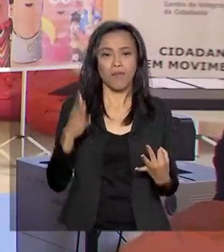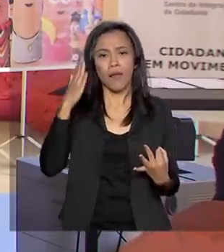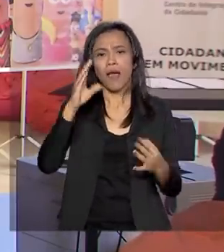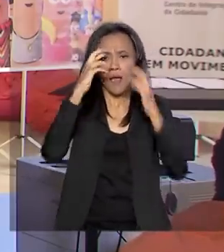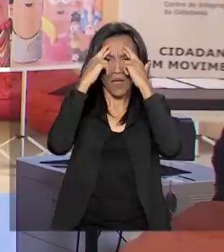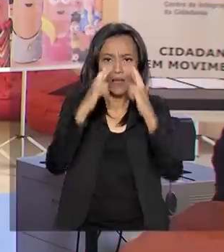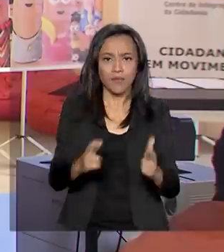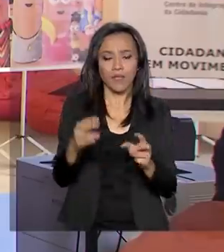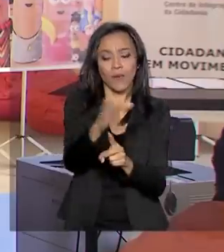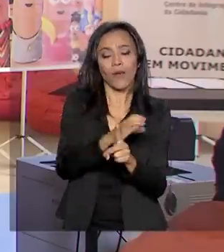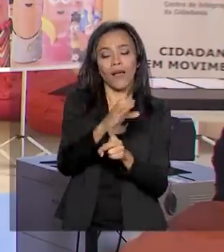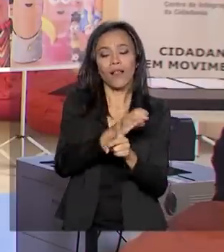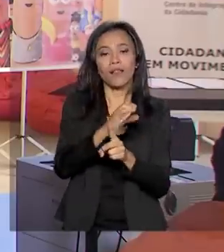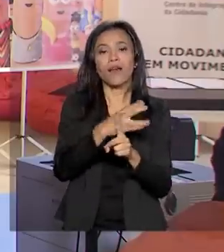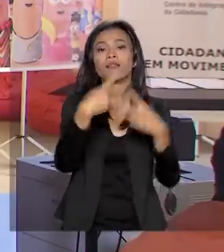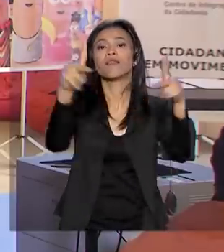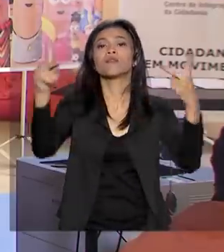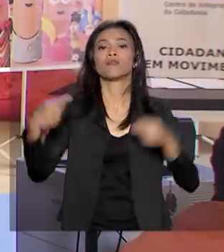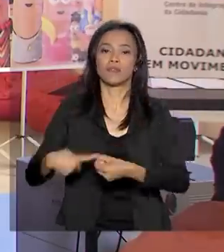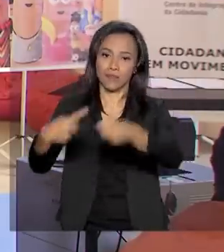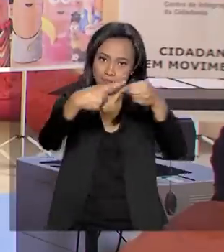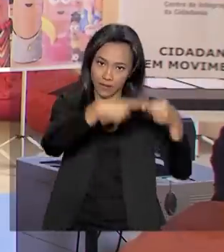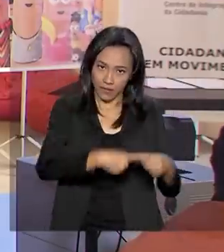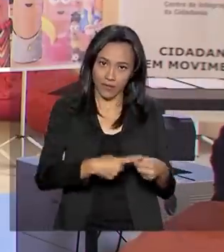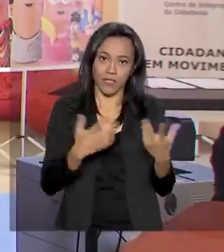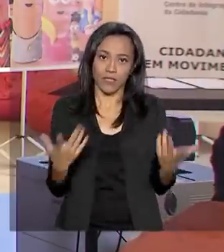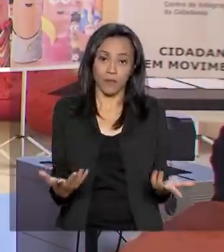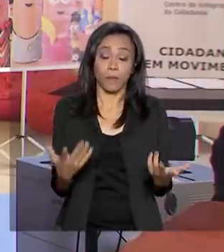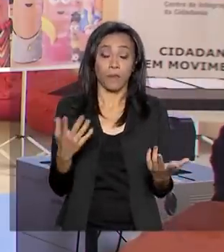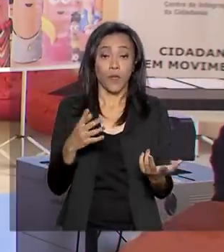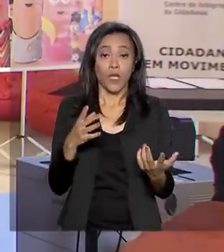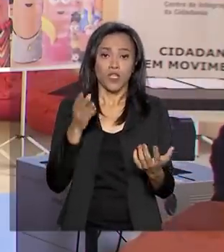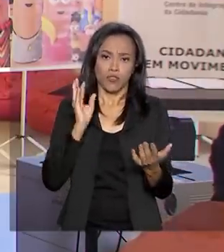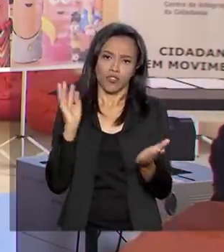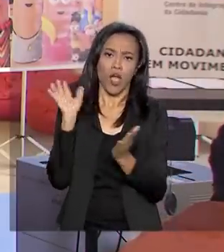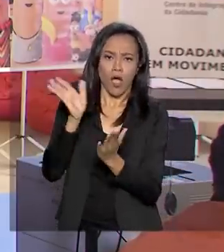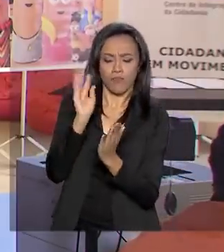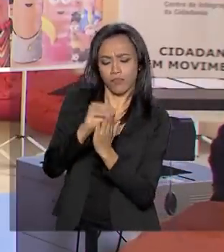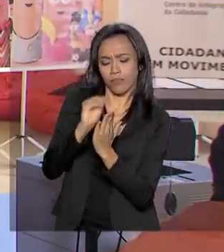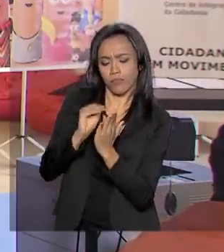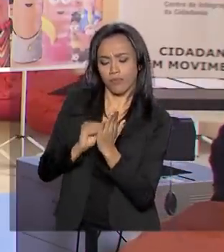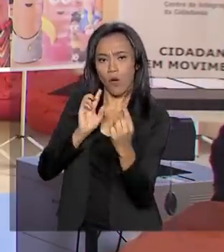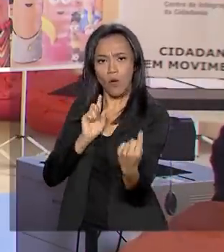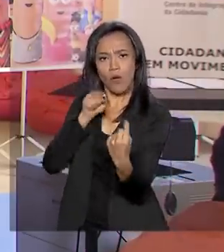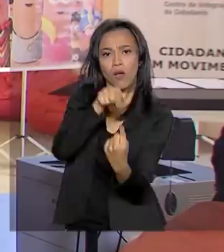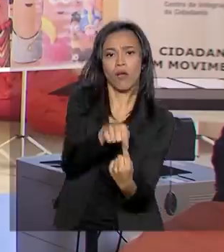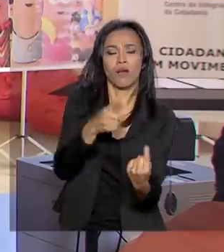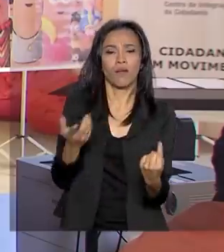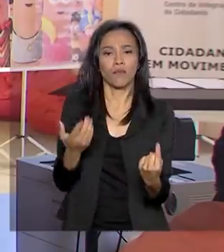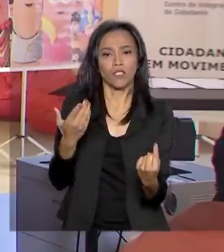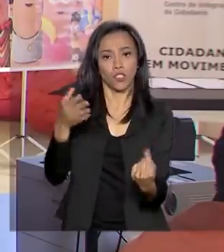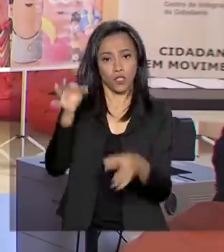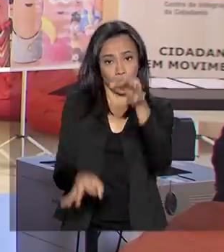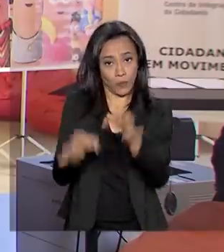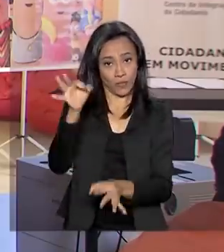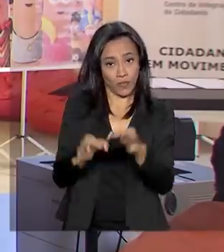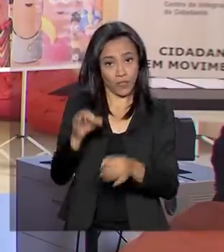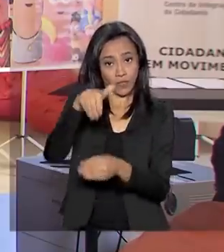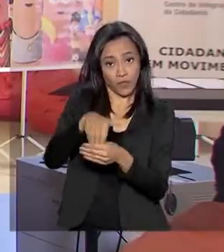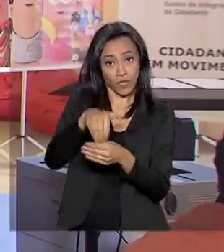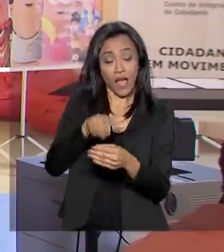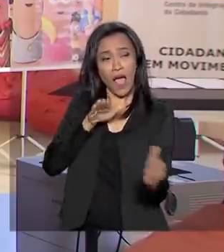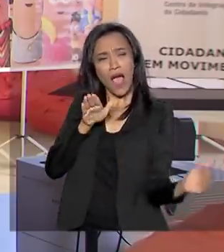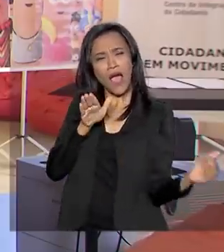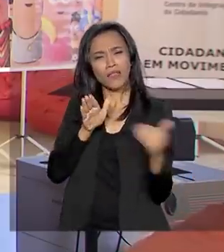cronograma da sua cidade. De acordo com as metas estabelecidas pelo Tribunal Superior Eleitoral, até 2022,